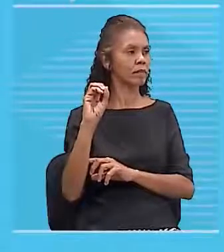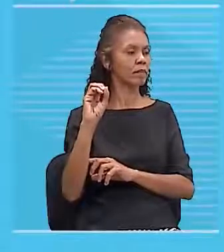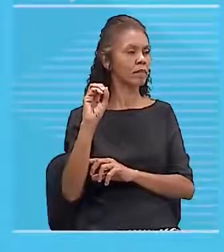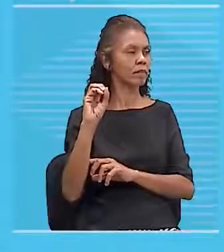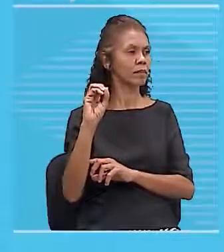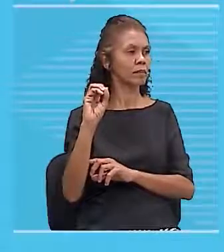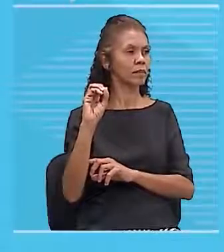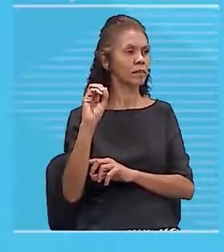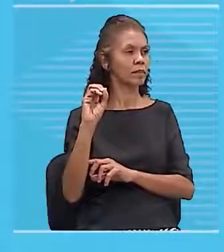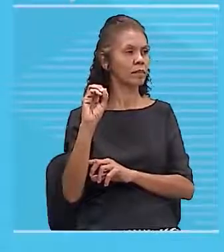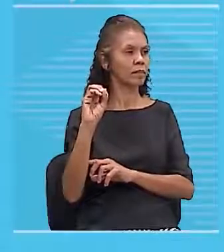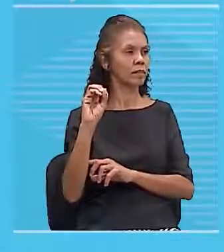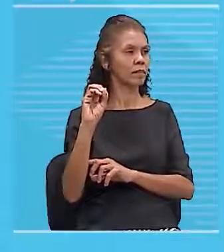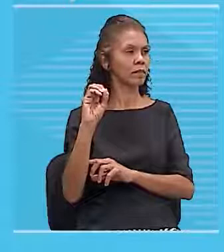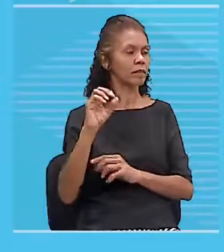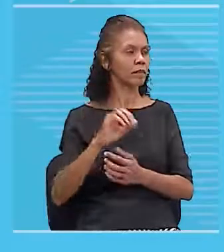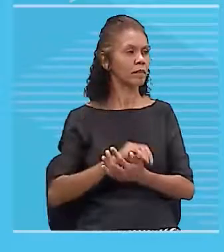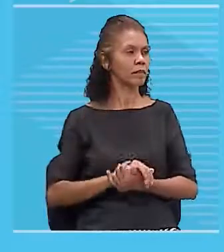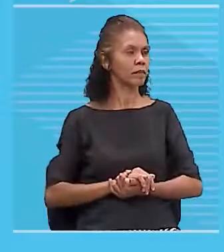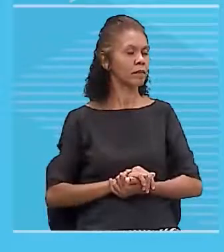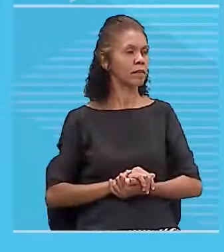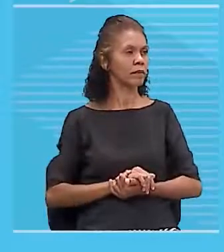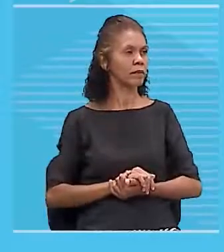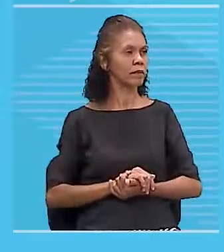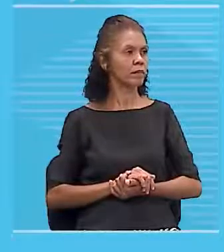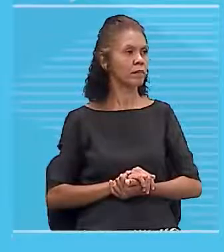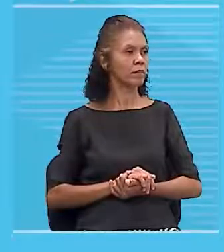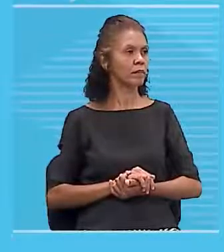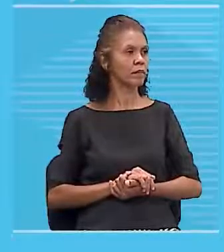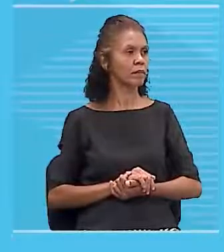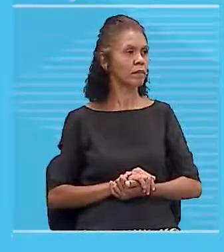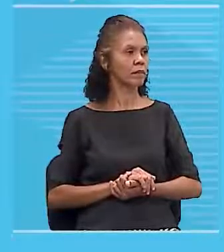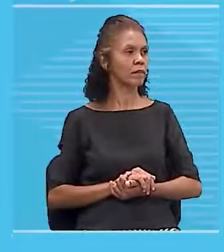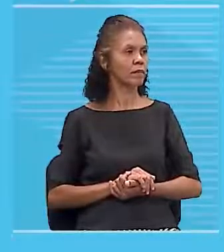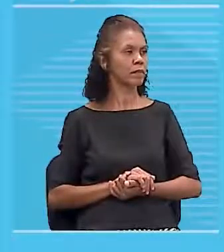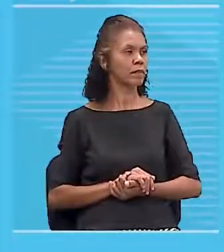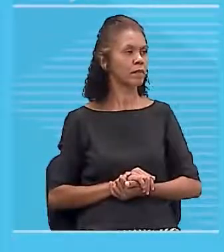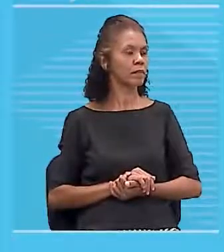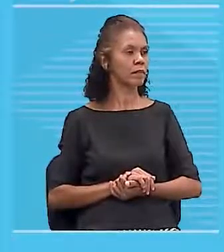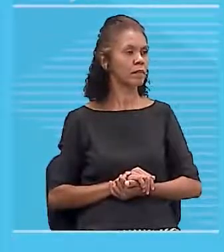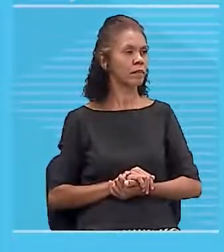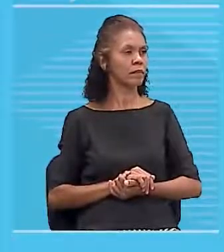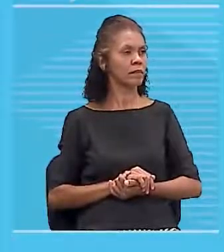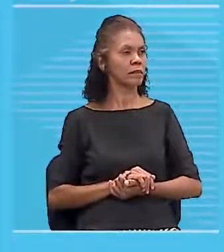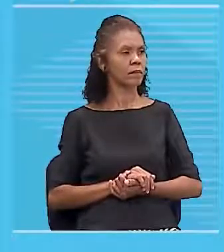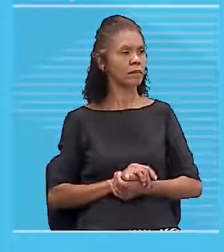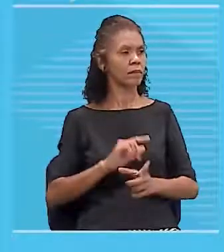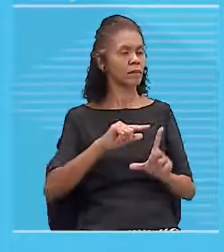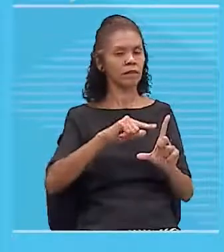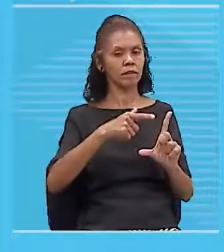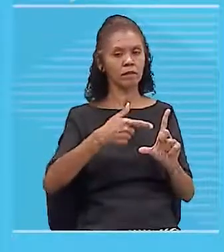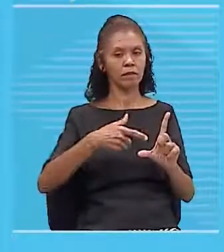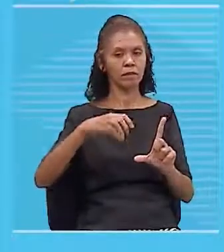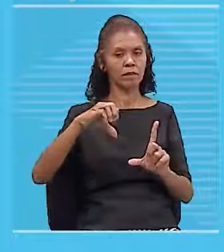São perpendiculares. Ou seja, tem um ângulozinho de 90 graus entre o campo